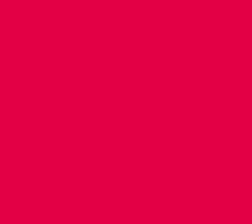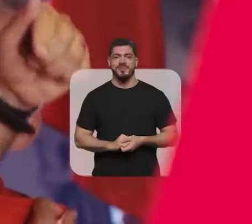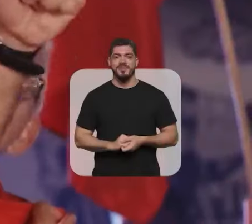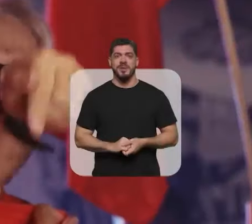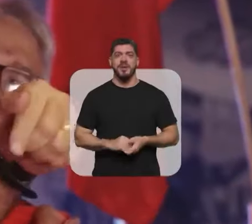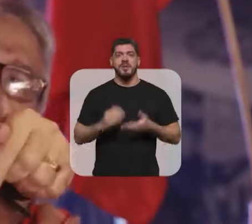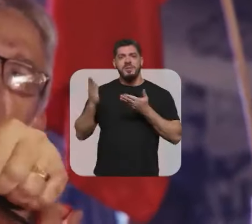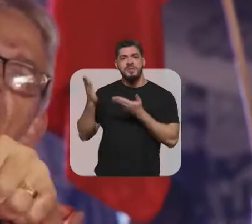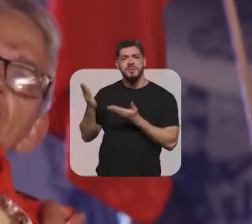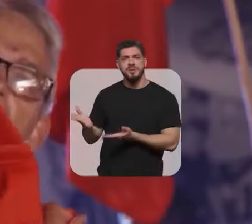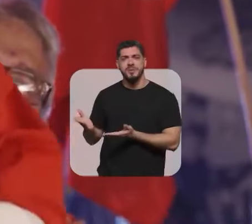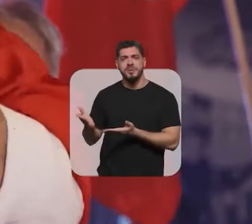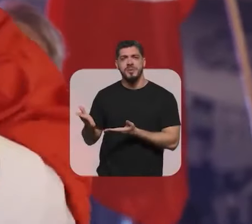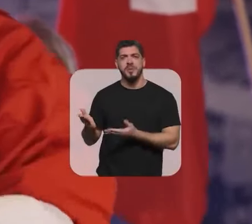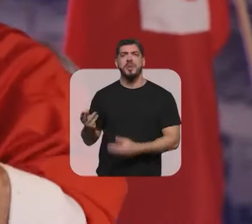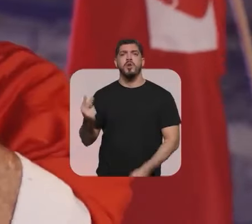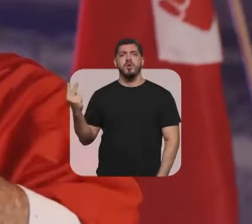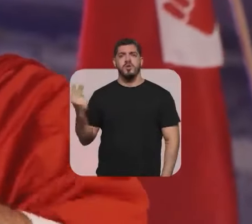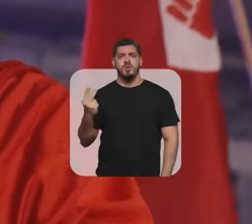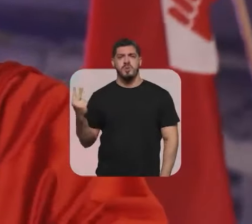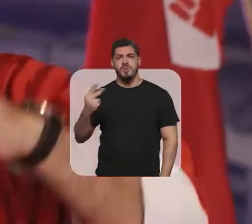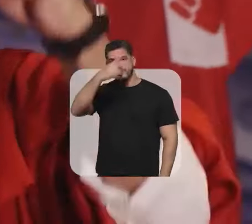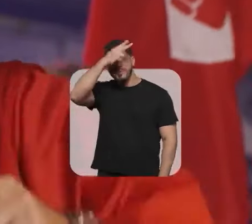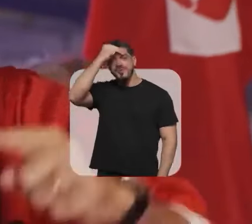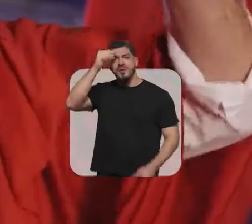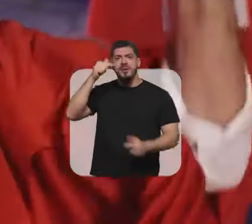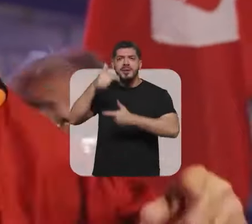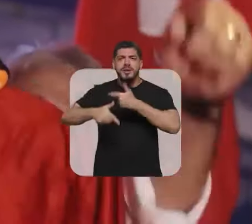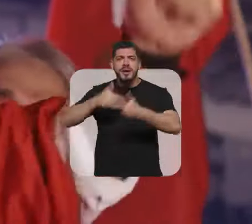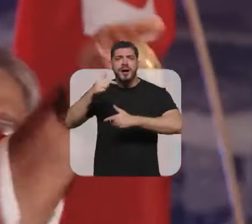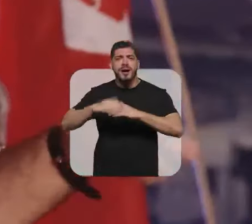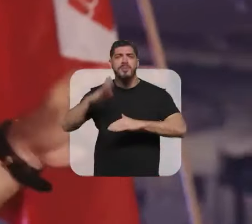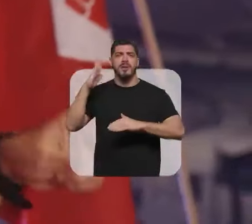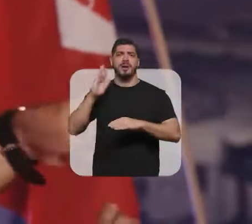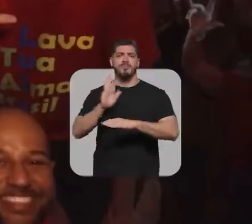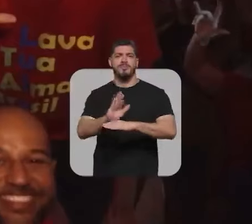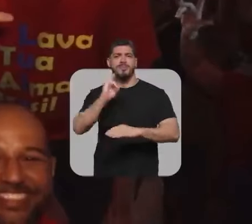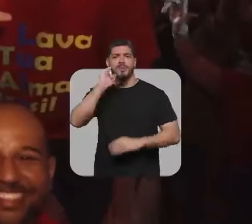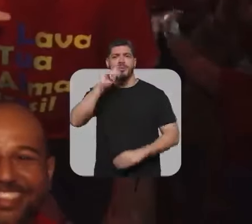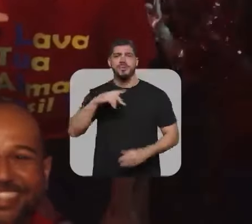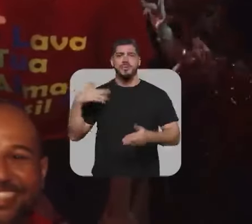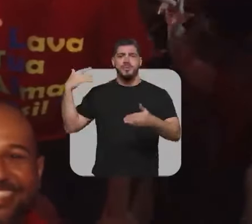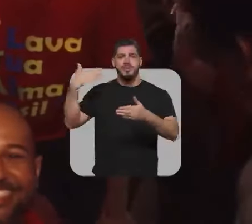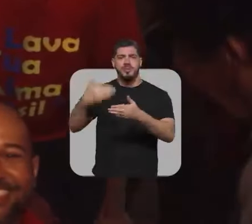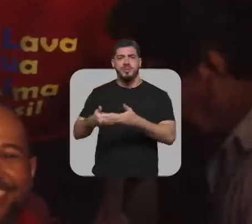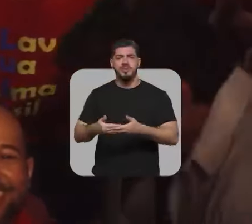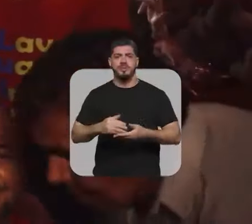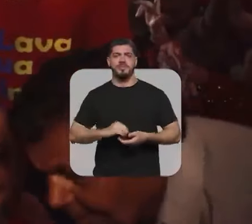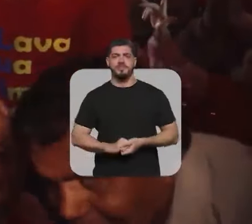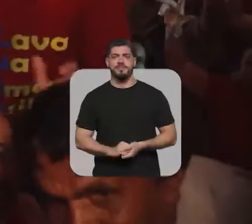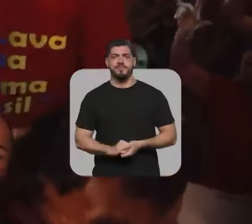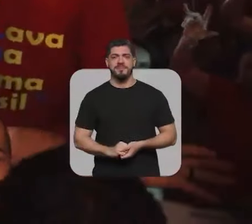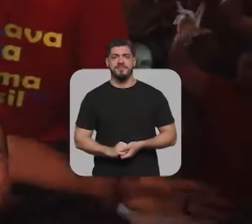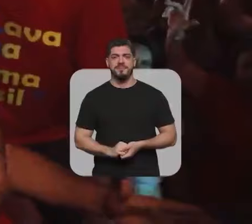Está aqui os dois prefeitos que mais fizeram pela cidade de João Pessoa nos motivaram